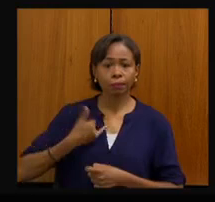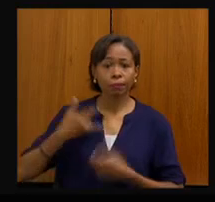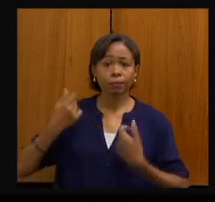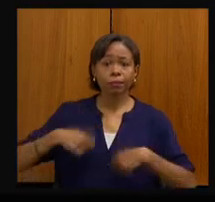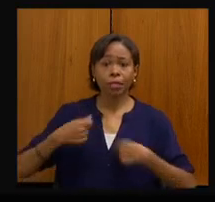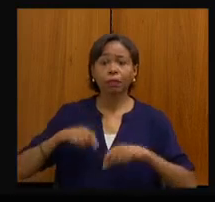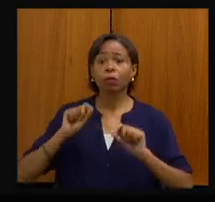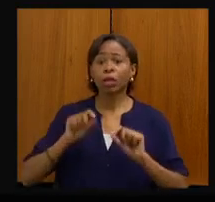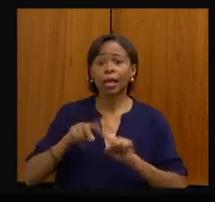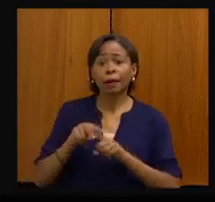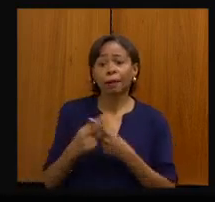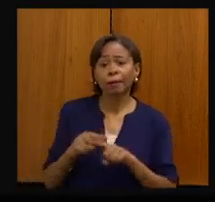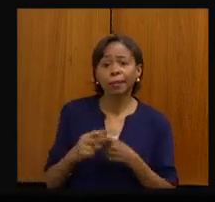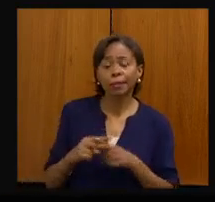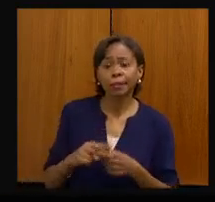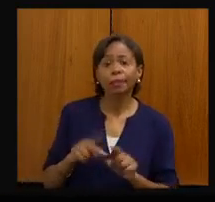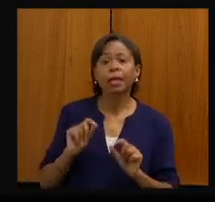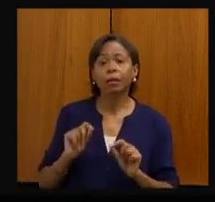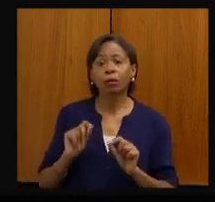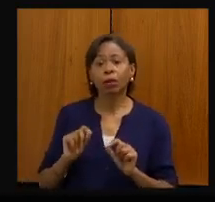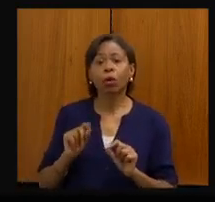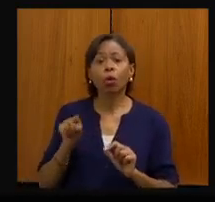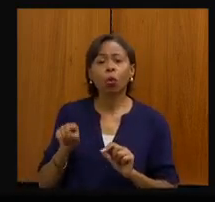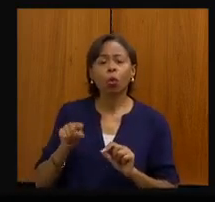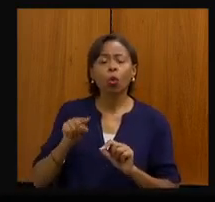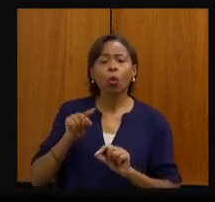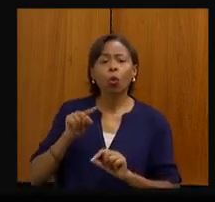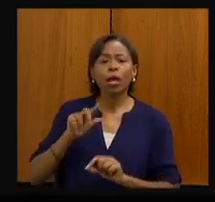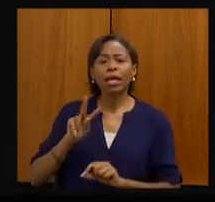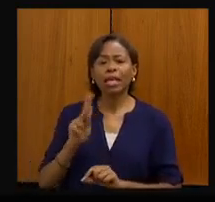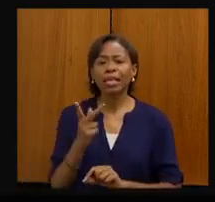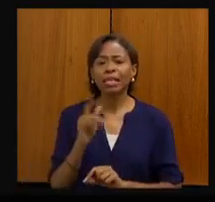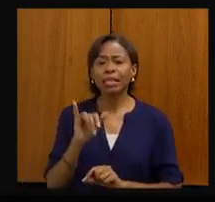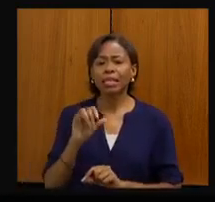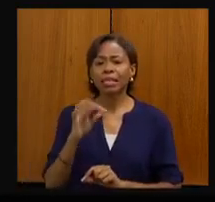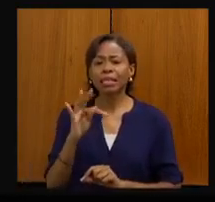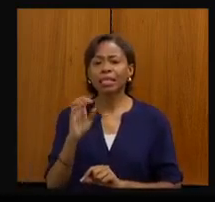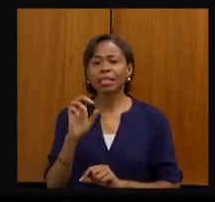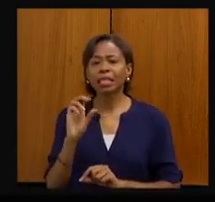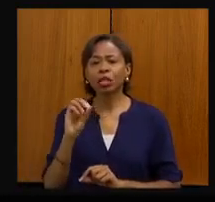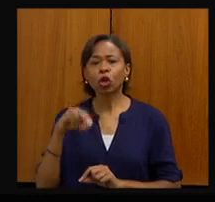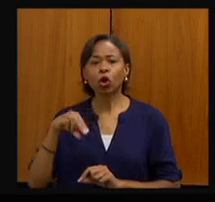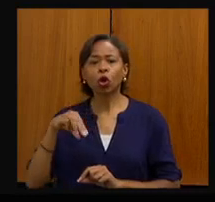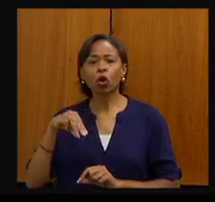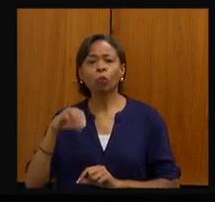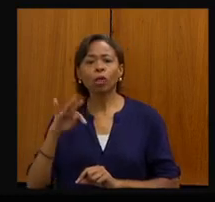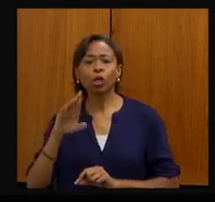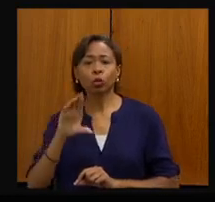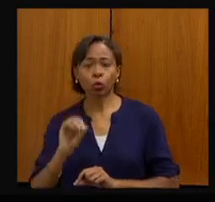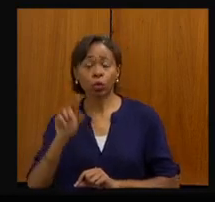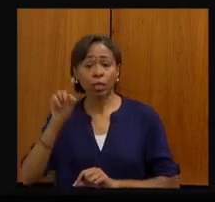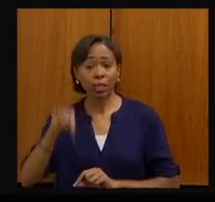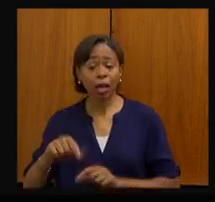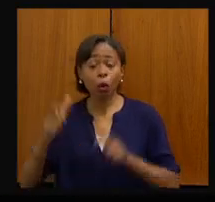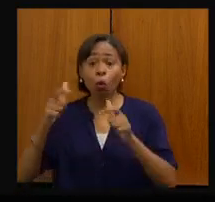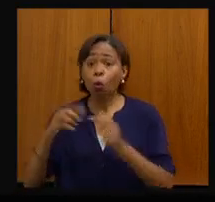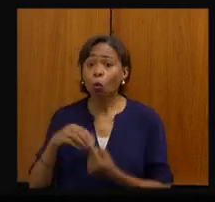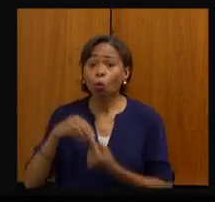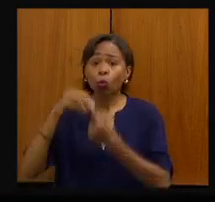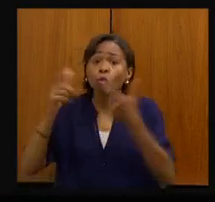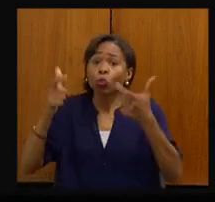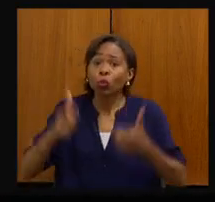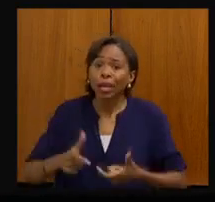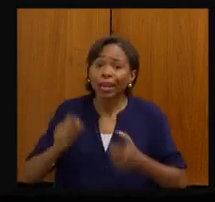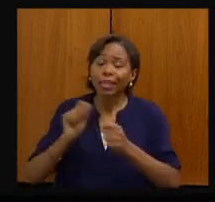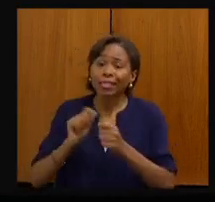precisando consertar o esterômetro, que é o único local que faz a esteroscopia, diagnóstica, e terapêutica em